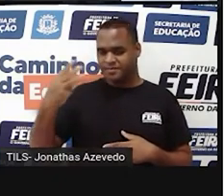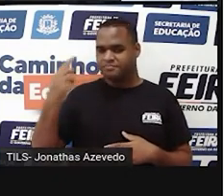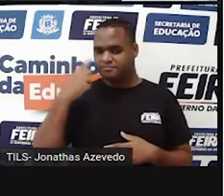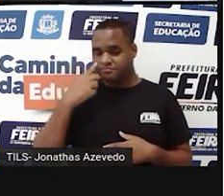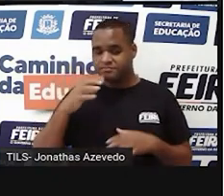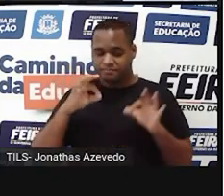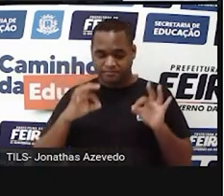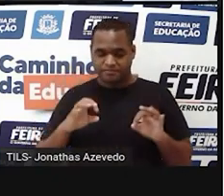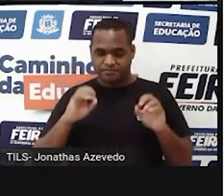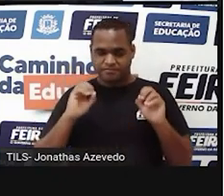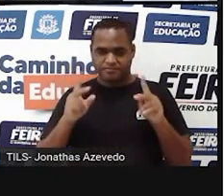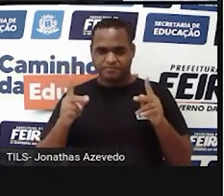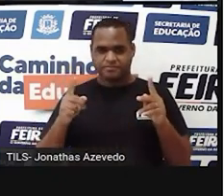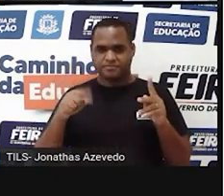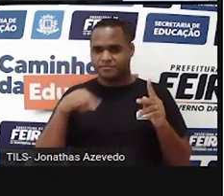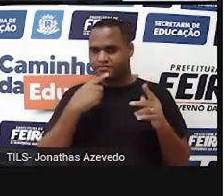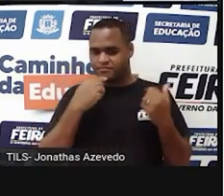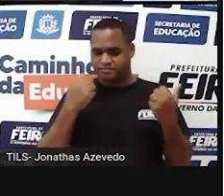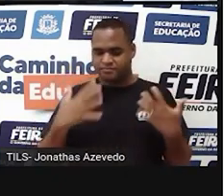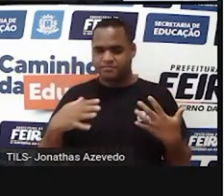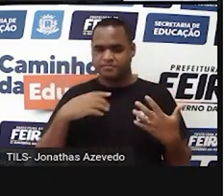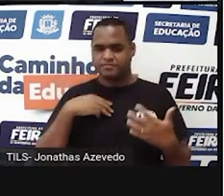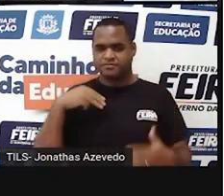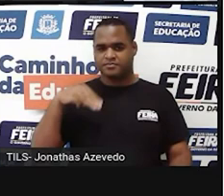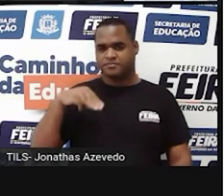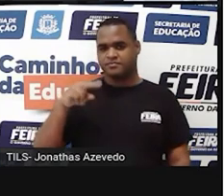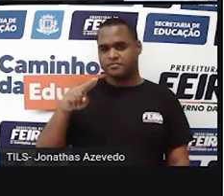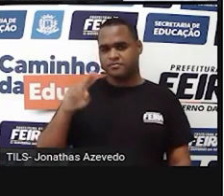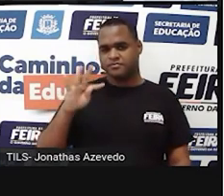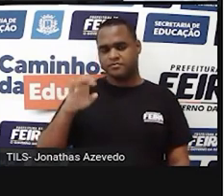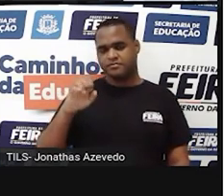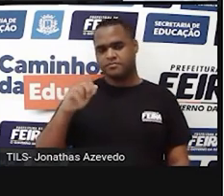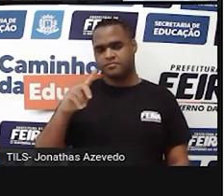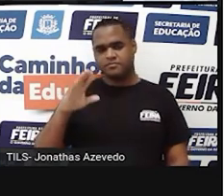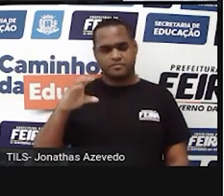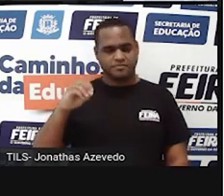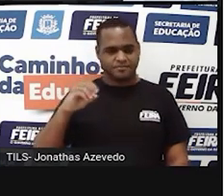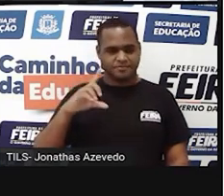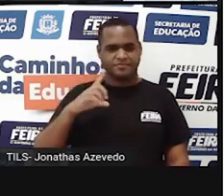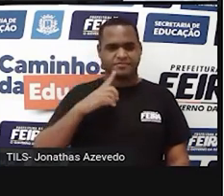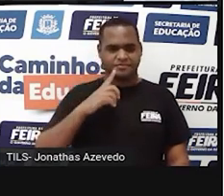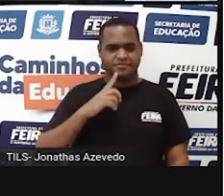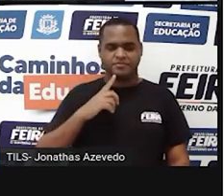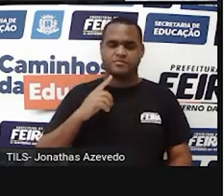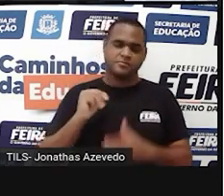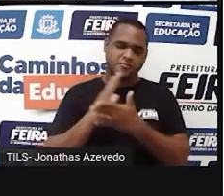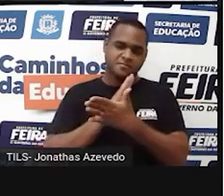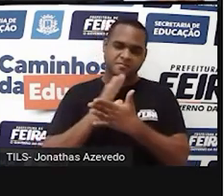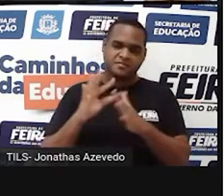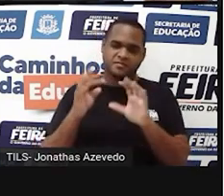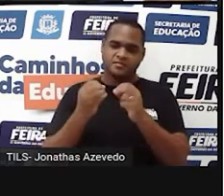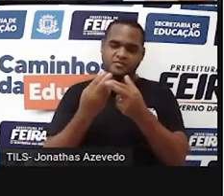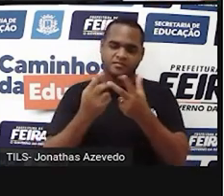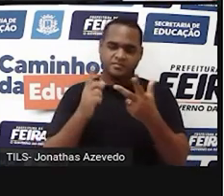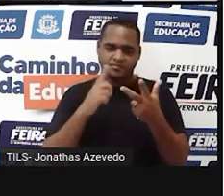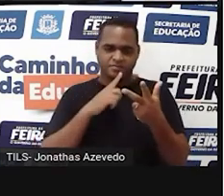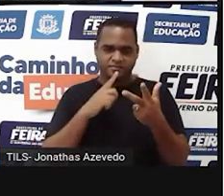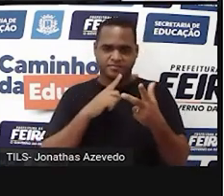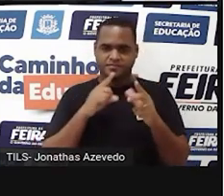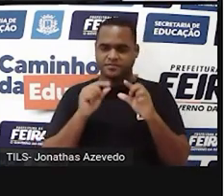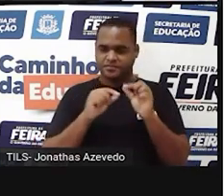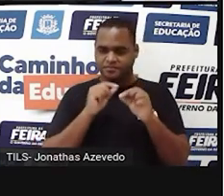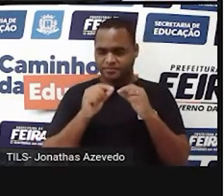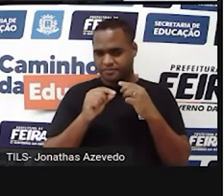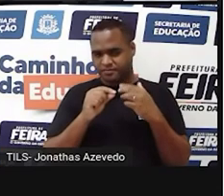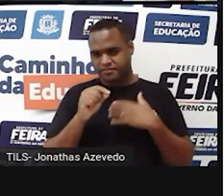Acima do metro cúbico, a gente tem os múltiplos do metro cúbico, que são aqueles para grandes